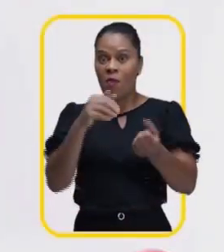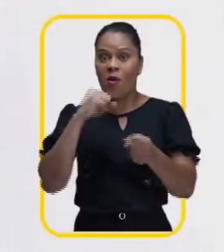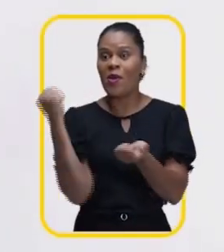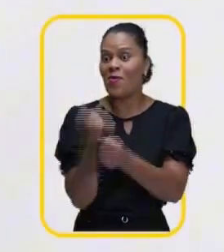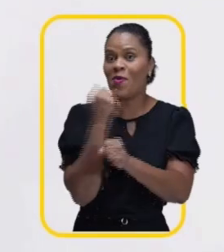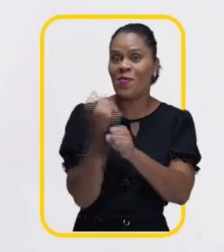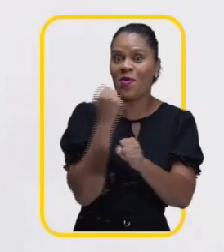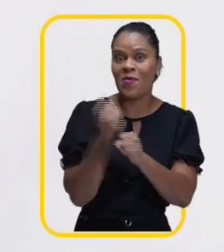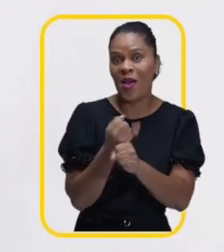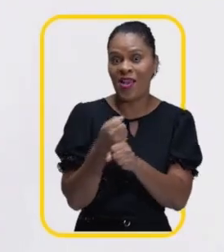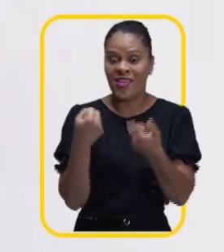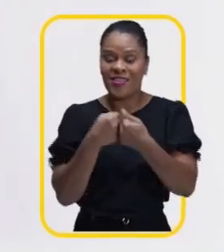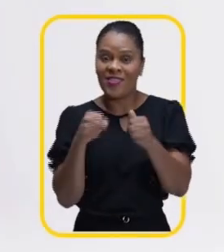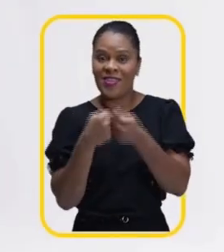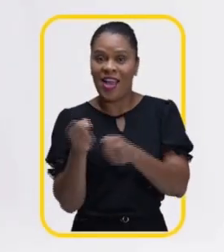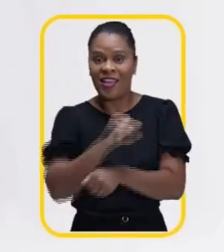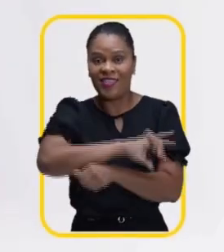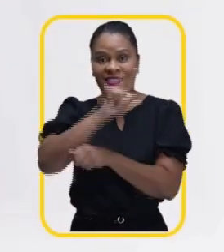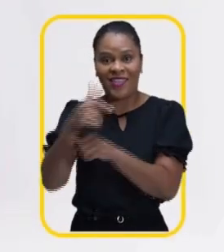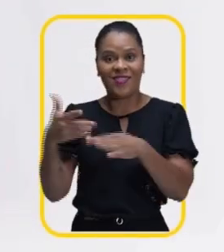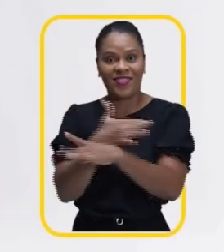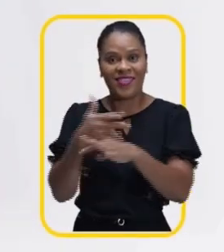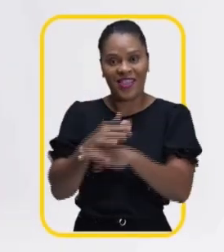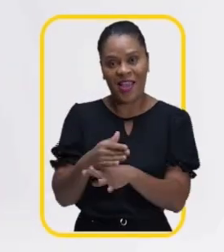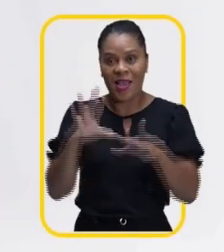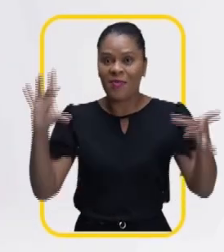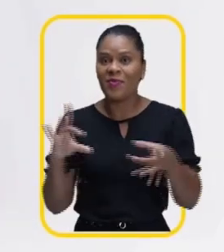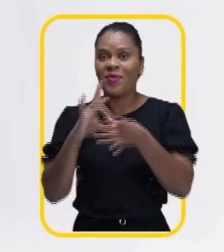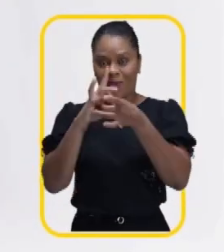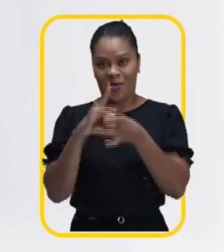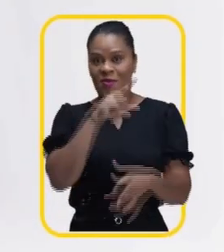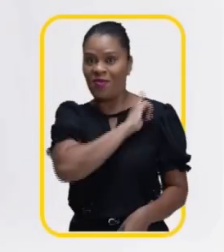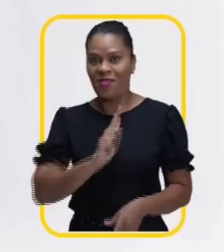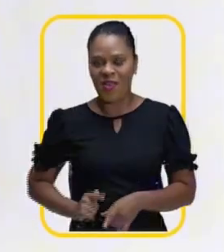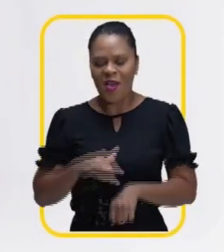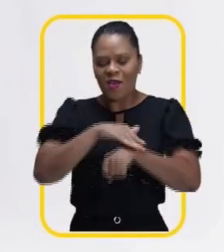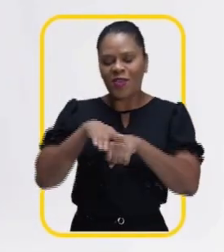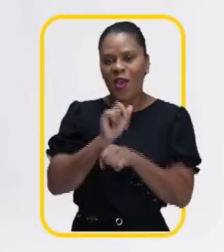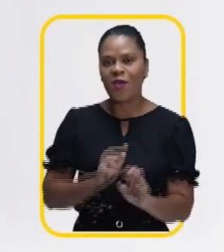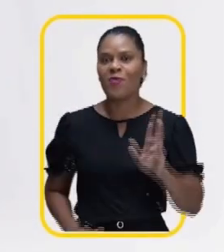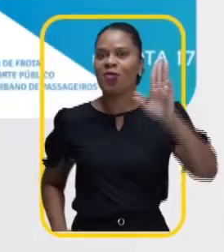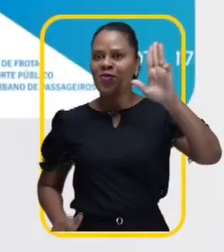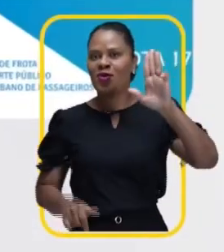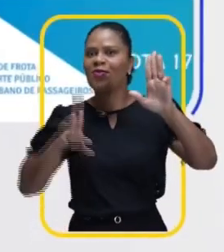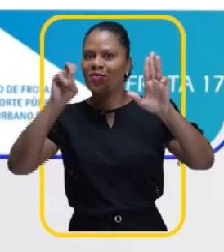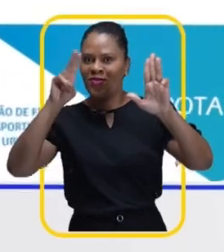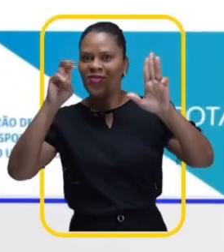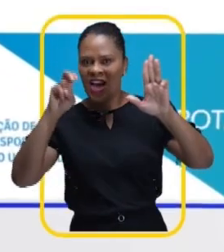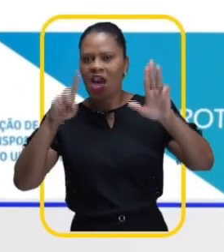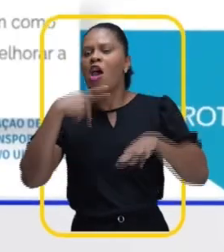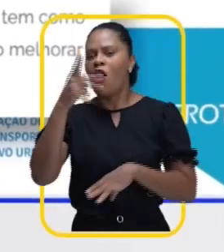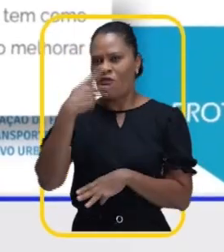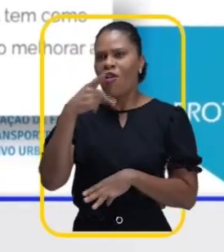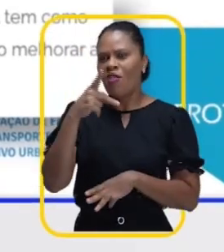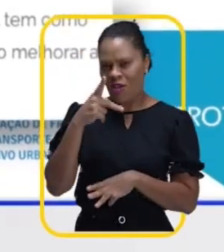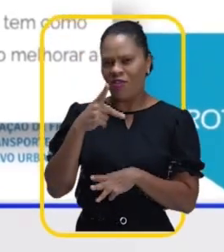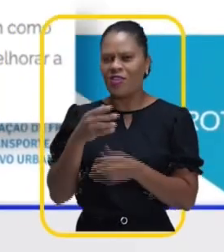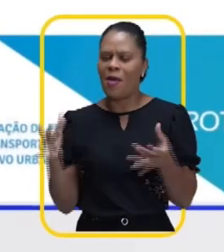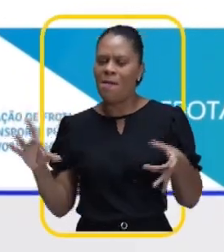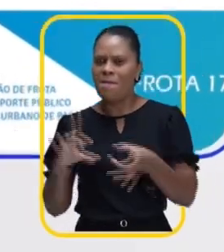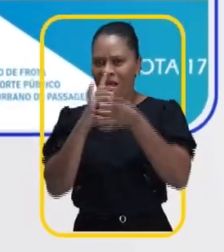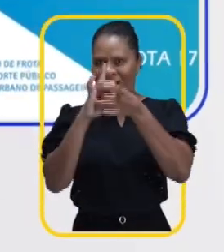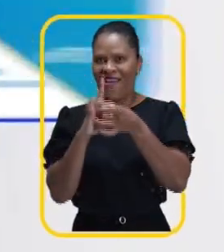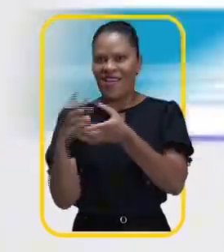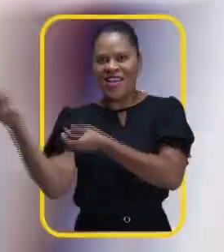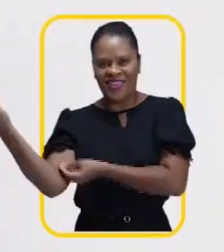Vamos renovar a frota de ônibus na nossa cidade. Em parceria com o governo federal. Já conversei com o presidente Lula sobre esse assunto. E ele garantiu que vamos fazer